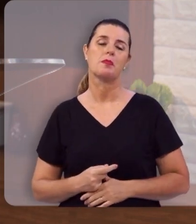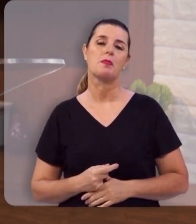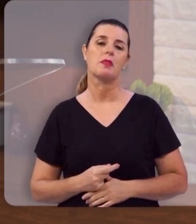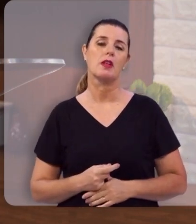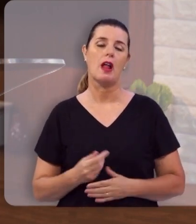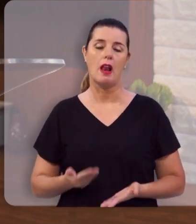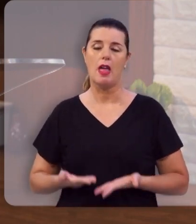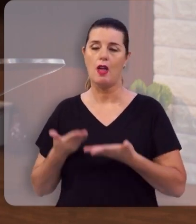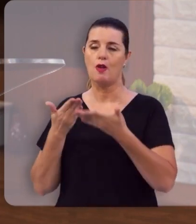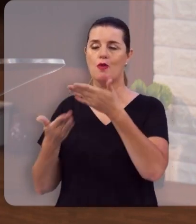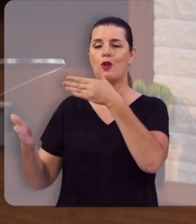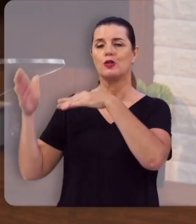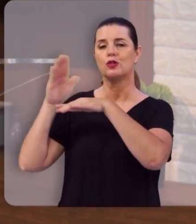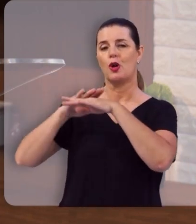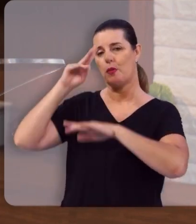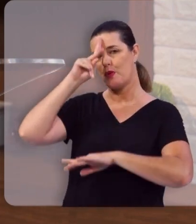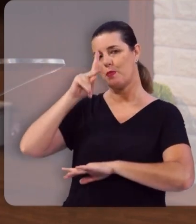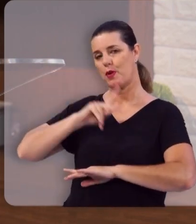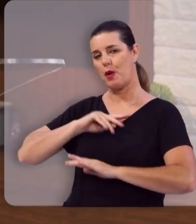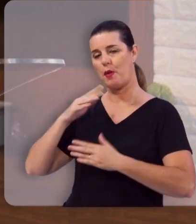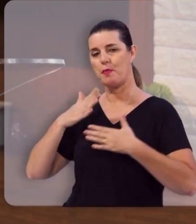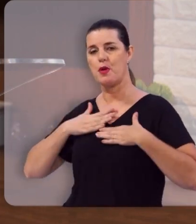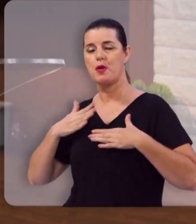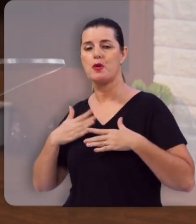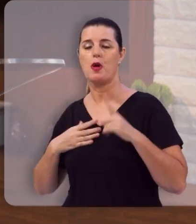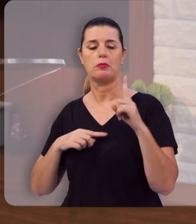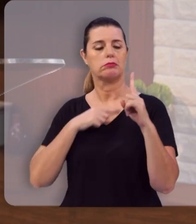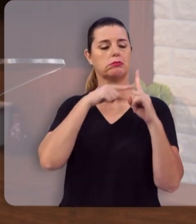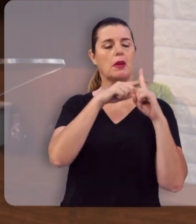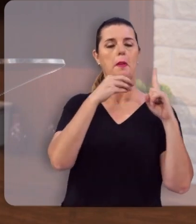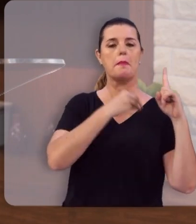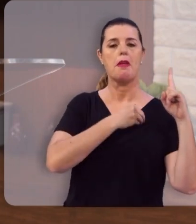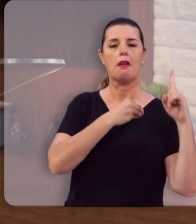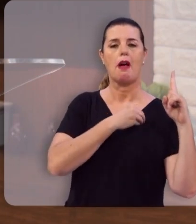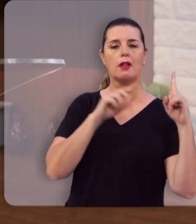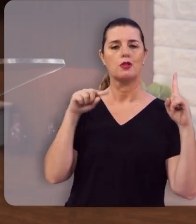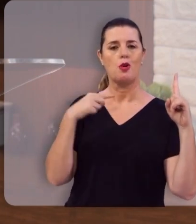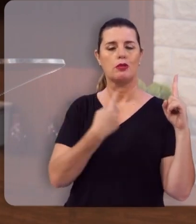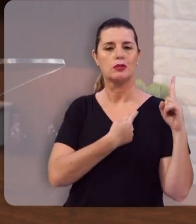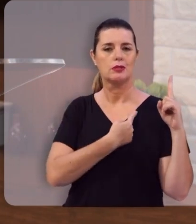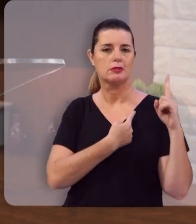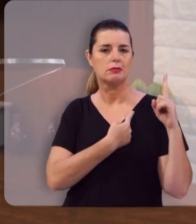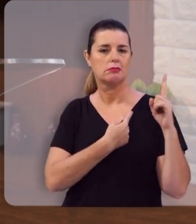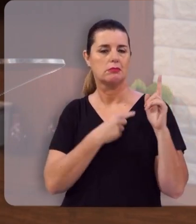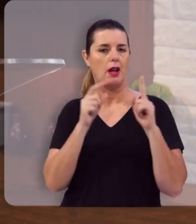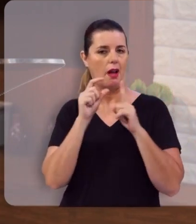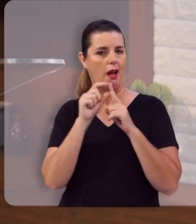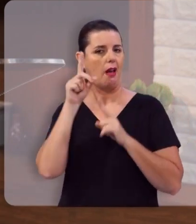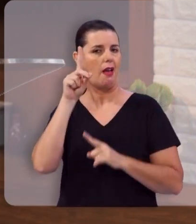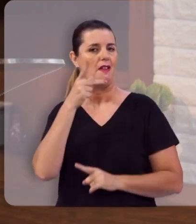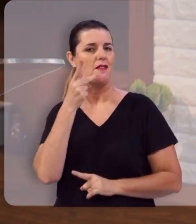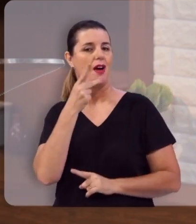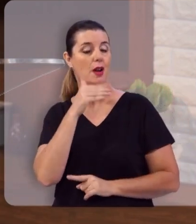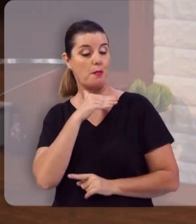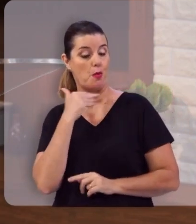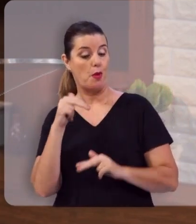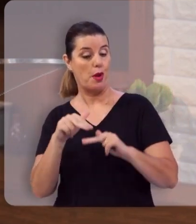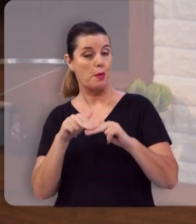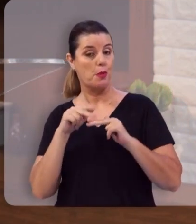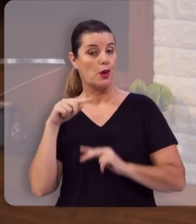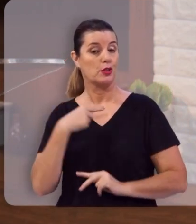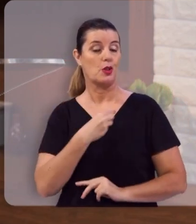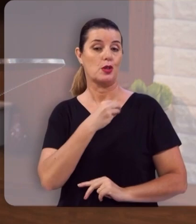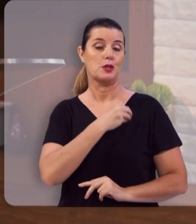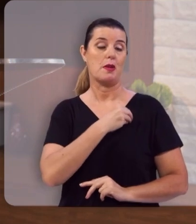Levou sobre si, no seu corpo, sobre o madeiro, os nossos pecados. E diz a Bíblia que Ele morreu pelos nossos